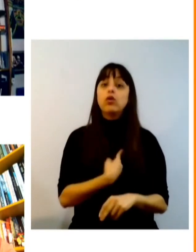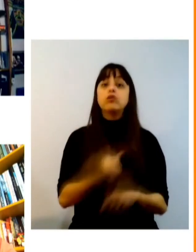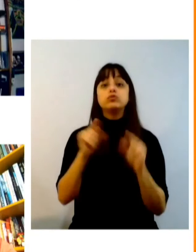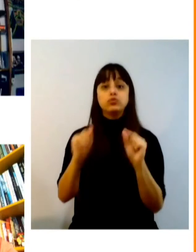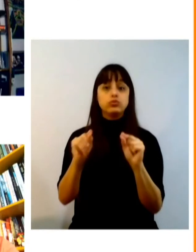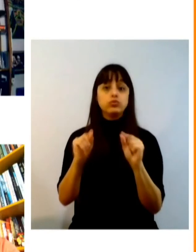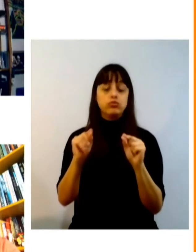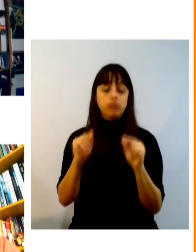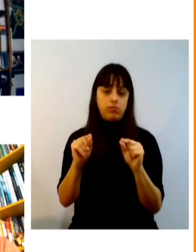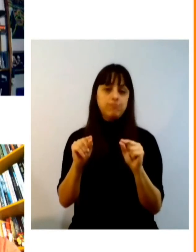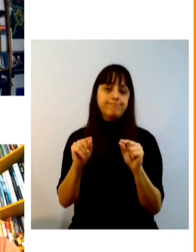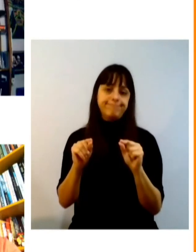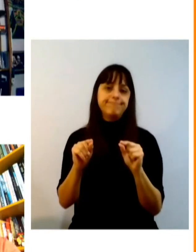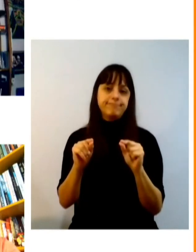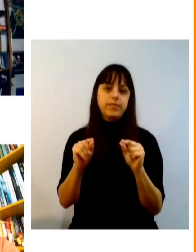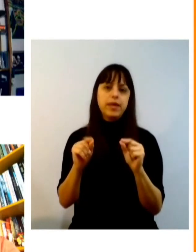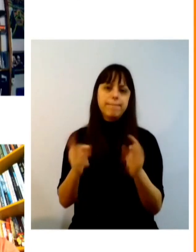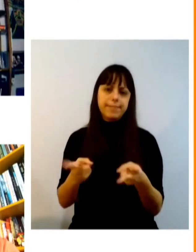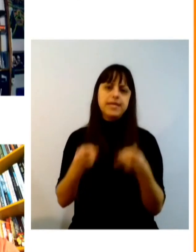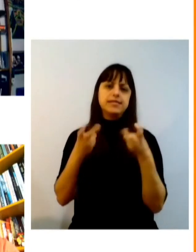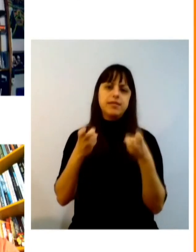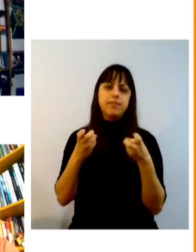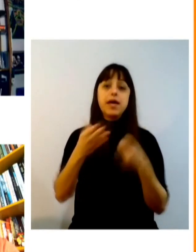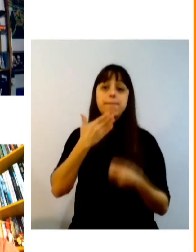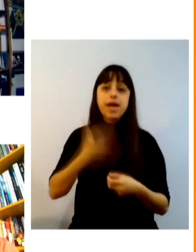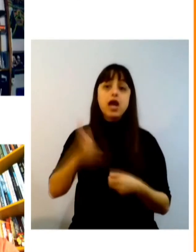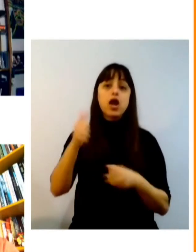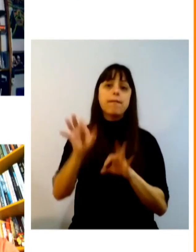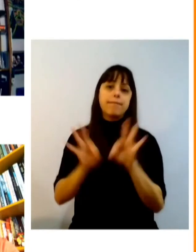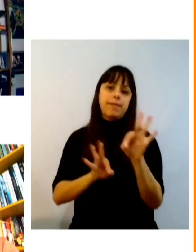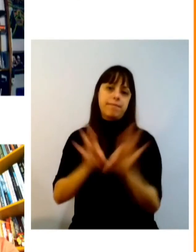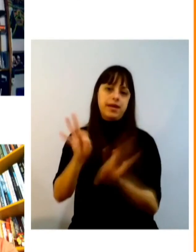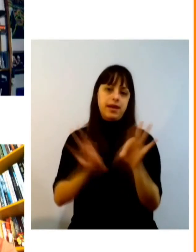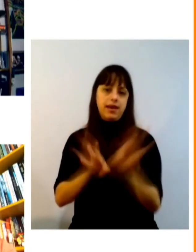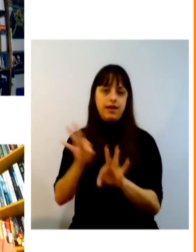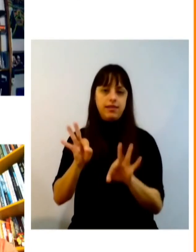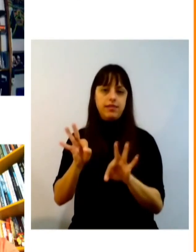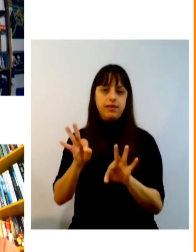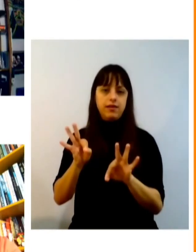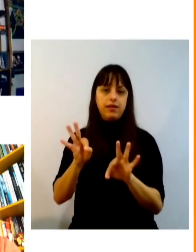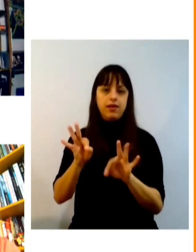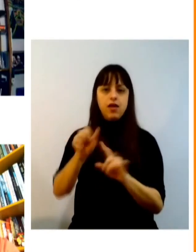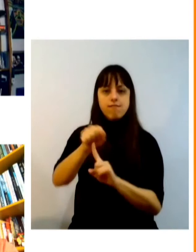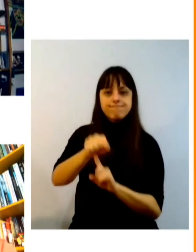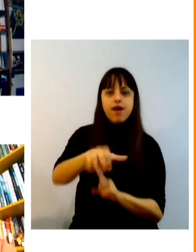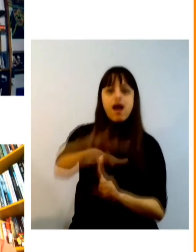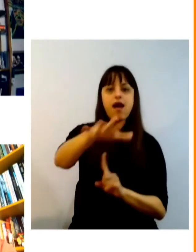nos resta o consolo de que estão melhores preparadas para essas